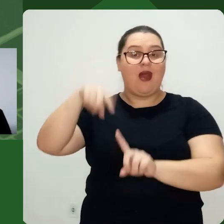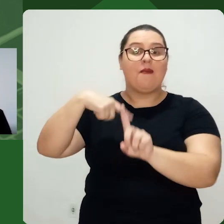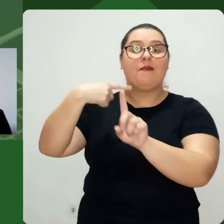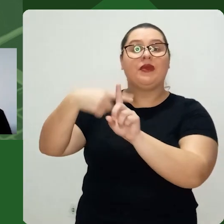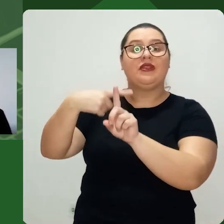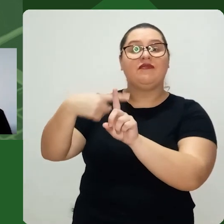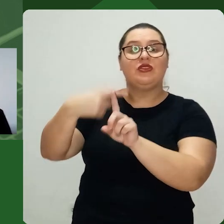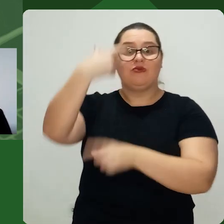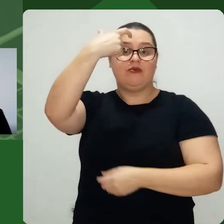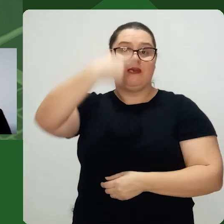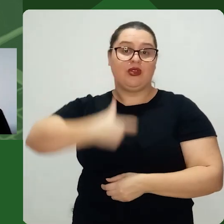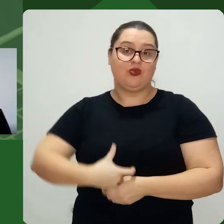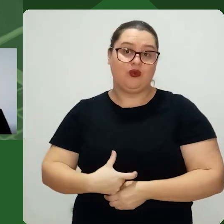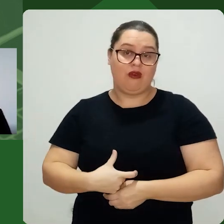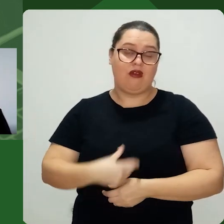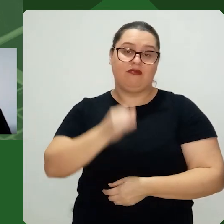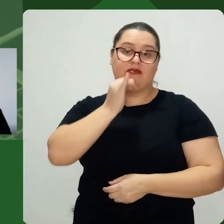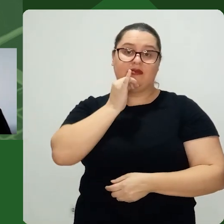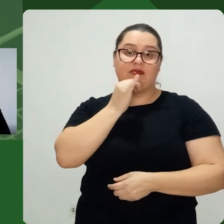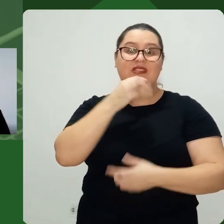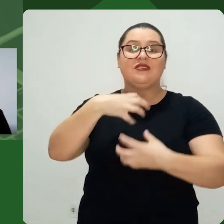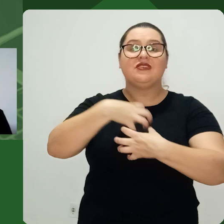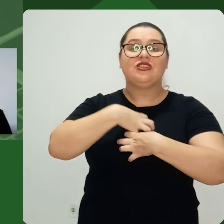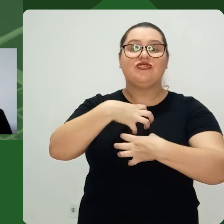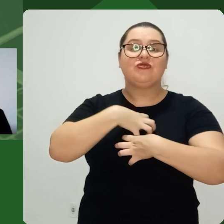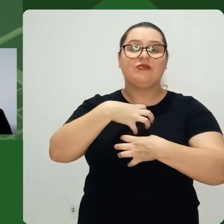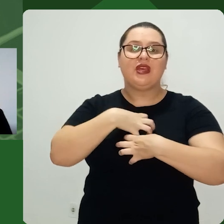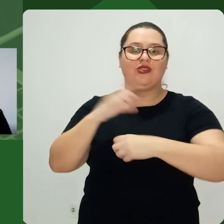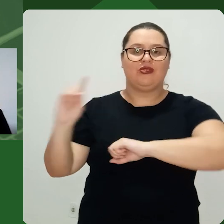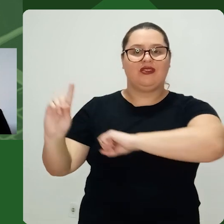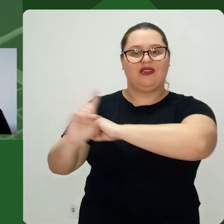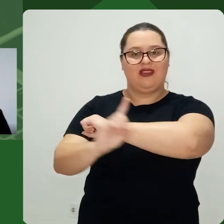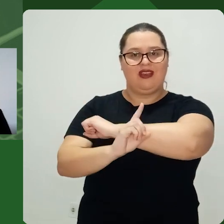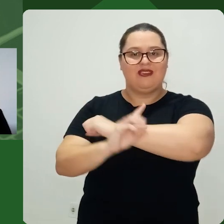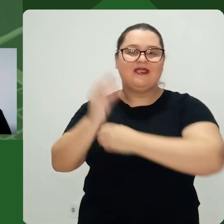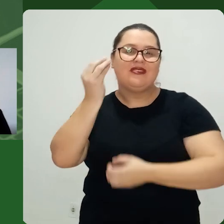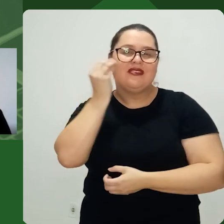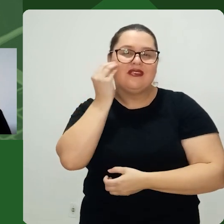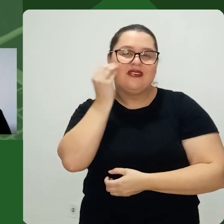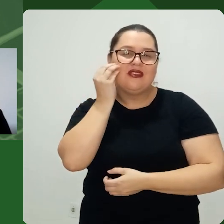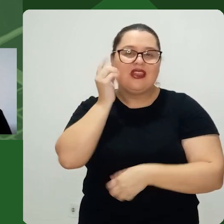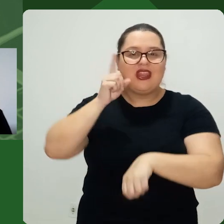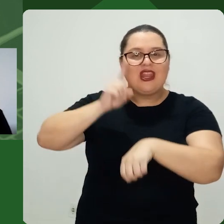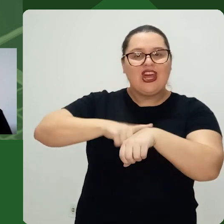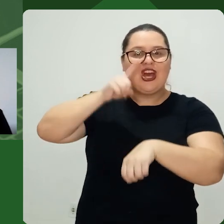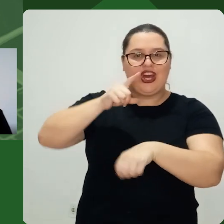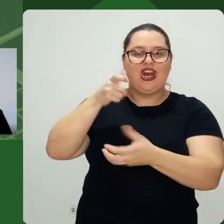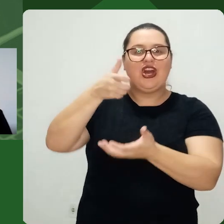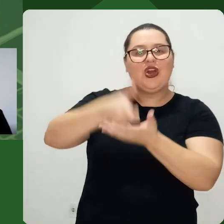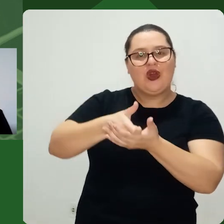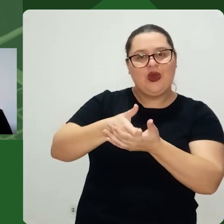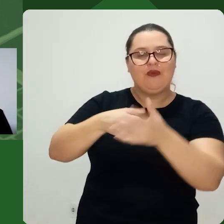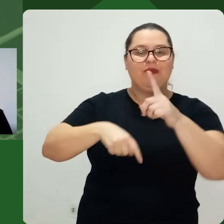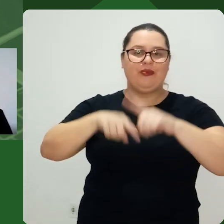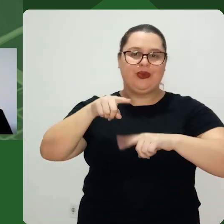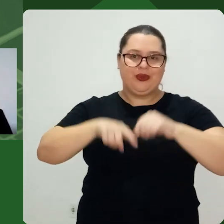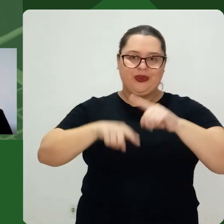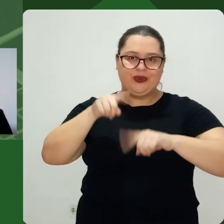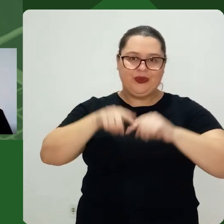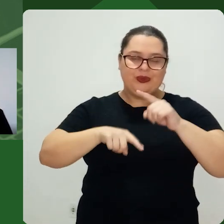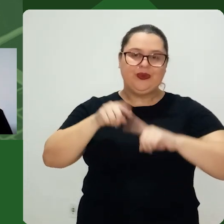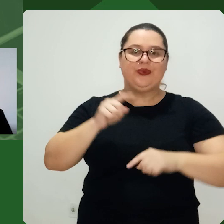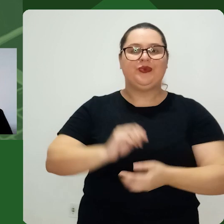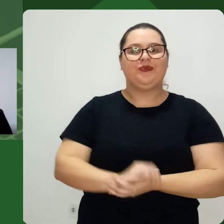pensar também Nos benefícios pessoais, né? Que são aqueles sentimentos Que o cliente experimenta No momento em que ele está